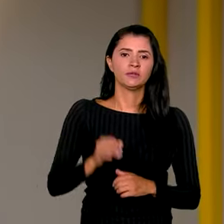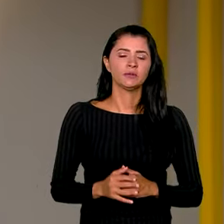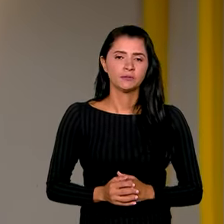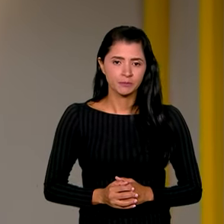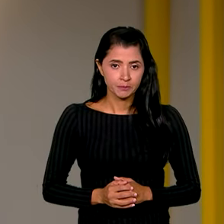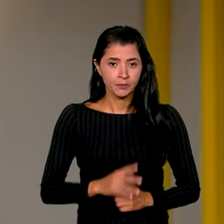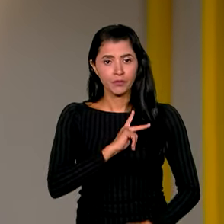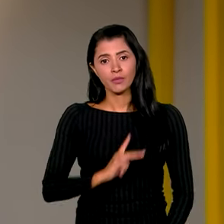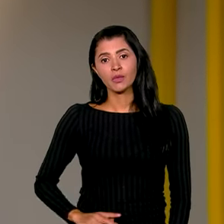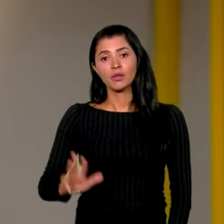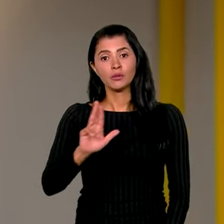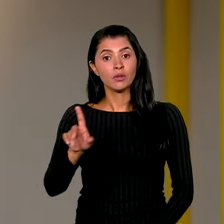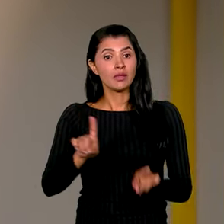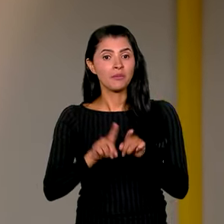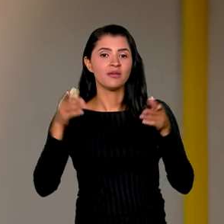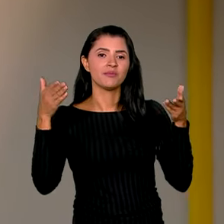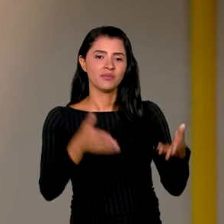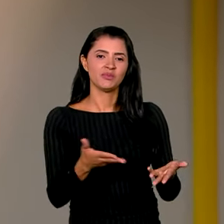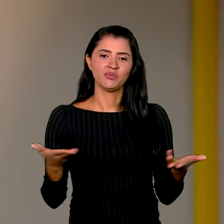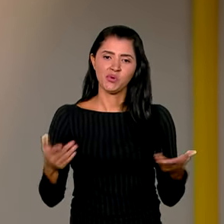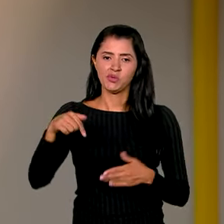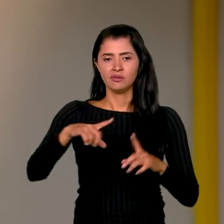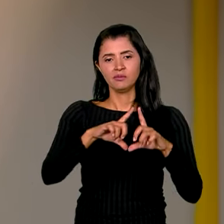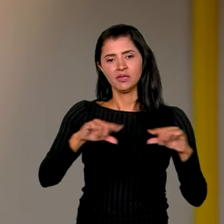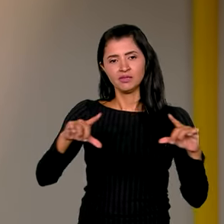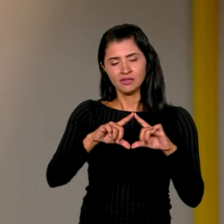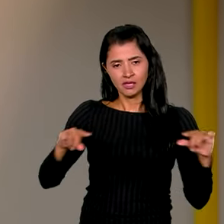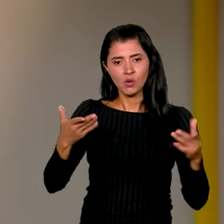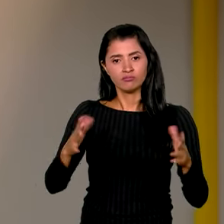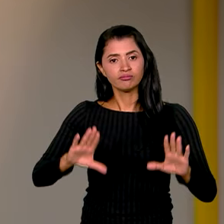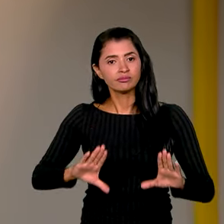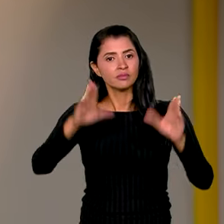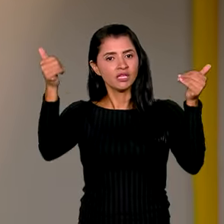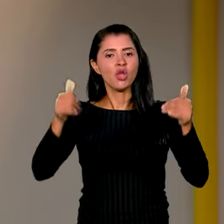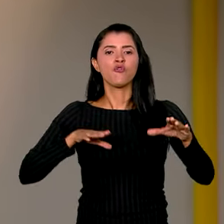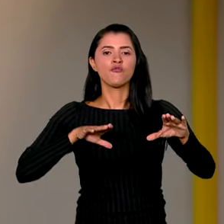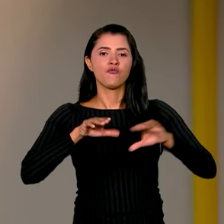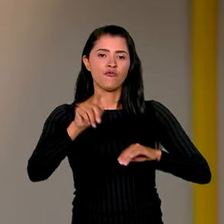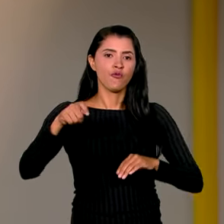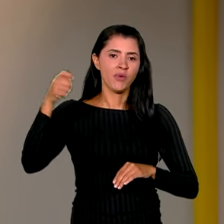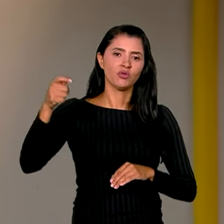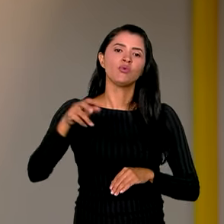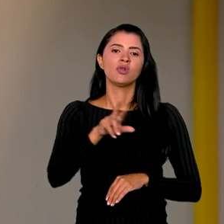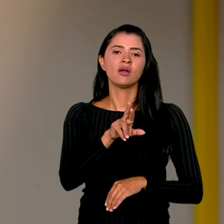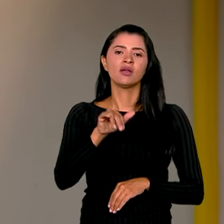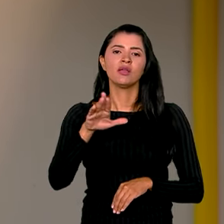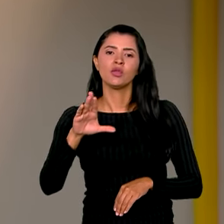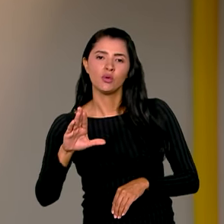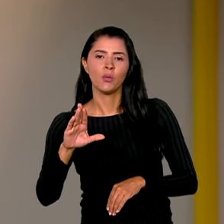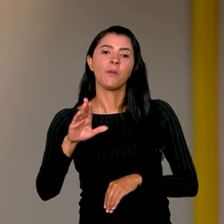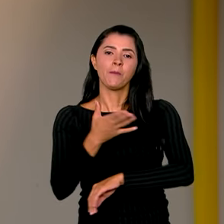E o presidente Lula também participou hoje aqui em Brasília da cerimônia de formatura do Instituto Rio Branco. 25